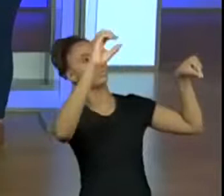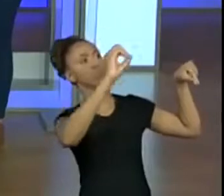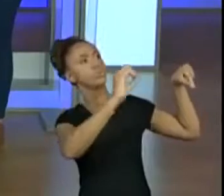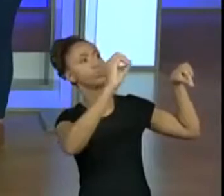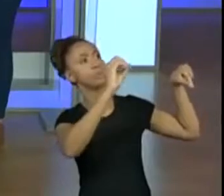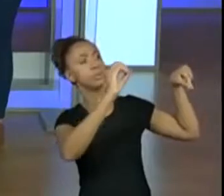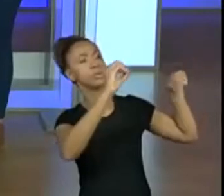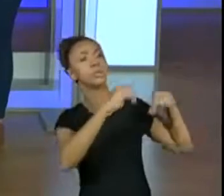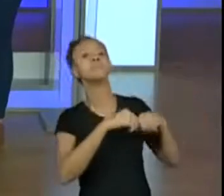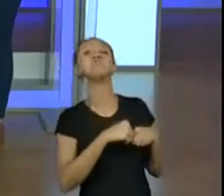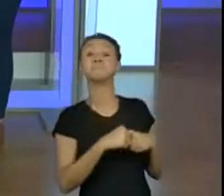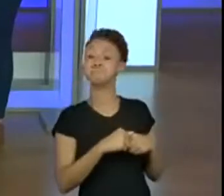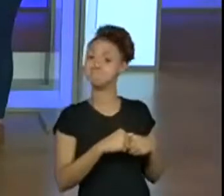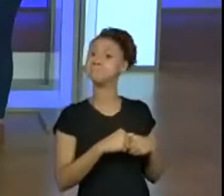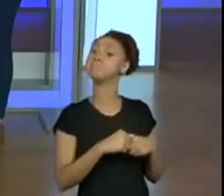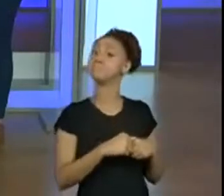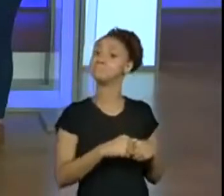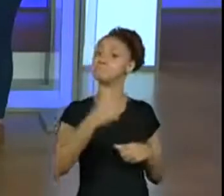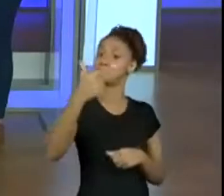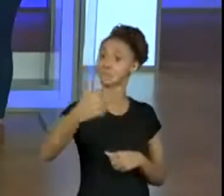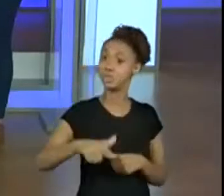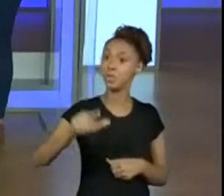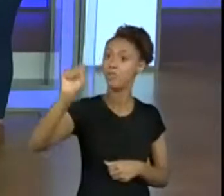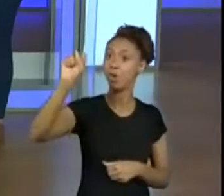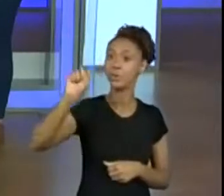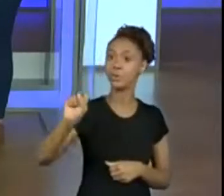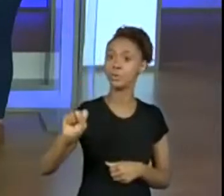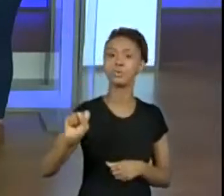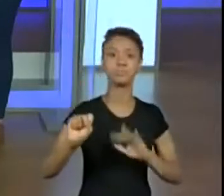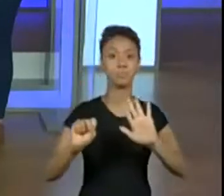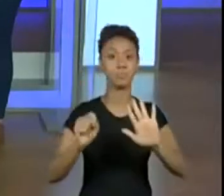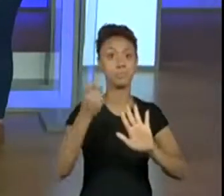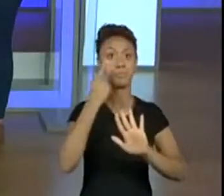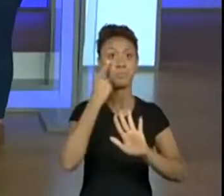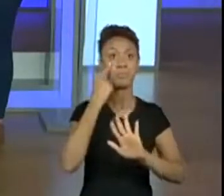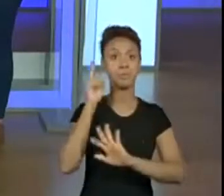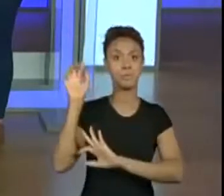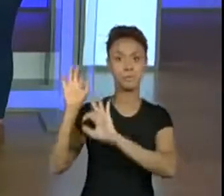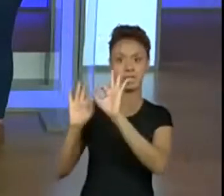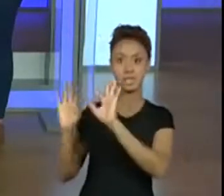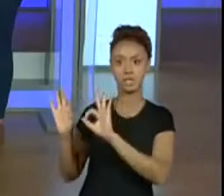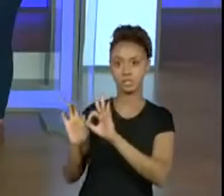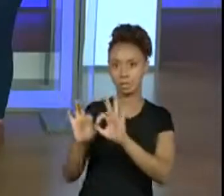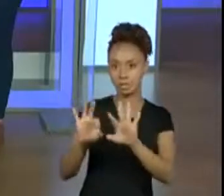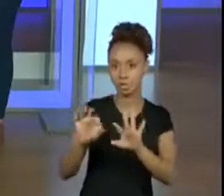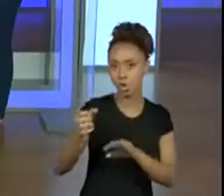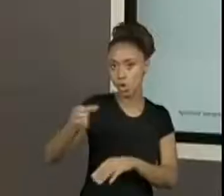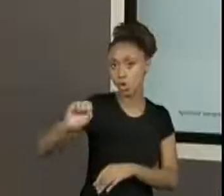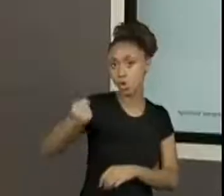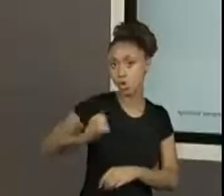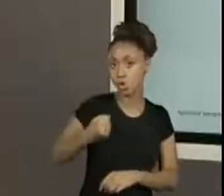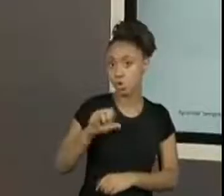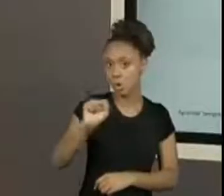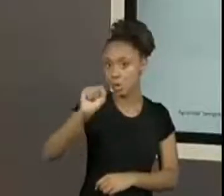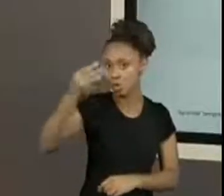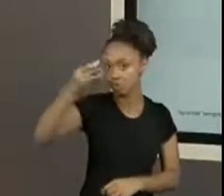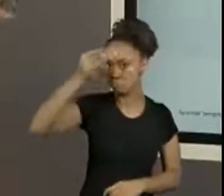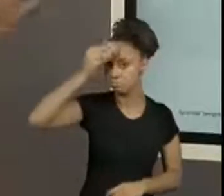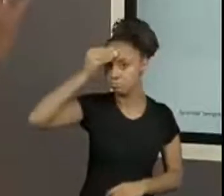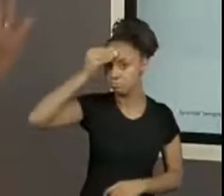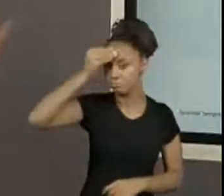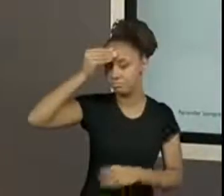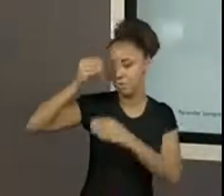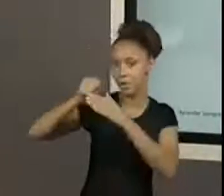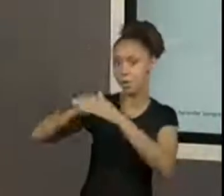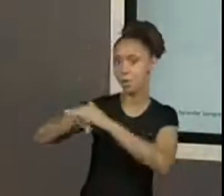professora. Sim, então vamos fazer o seguinte, vamos para o nosso planejamento. Guarda bem esse número, é o número 8. Professora Kelly, a gente vai